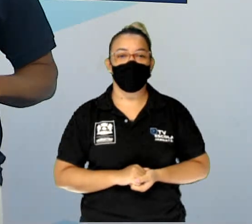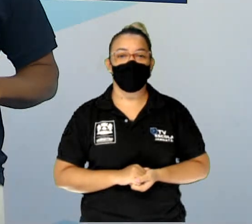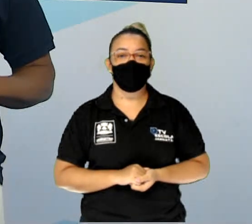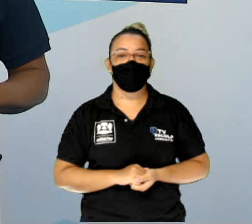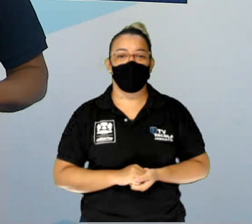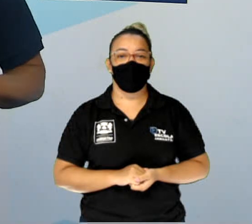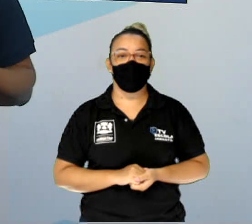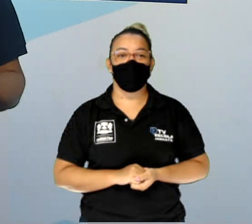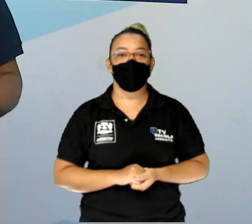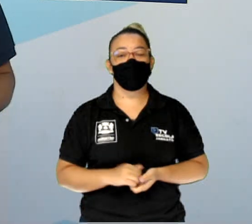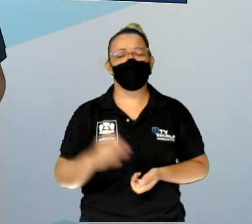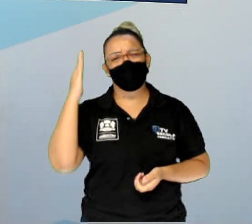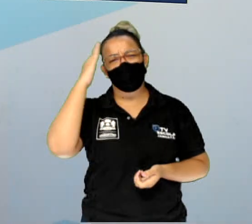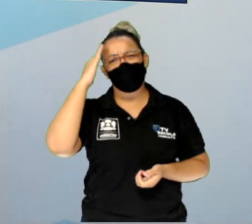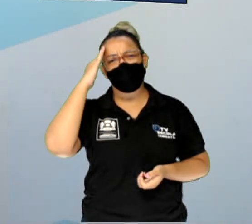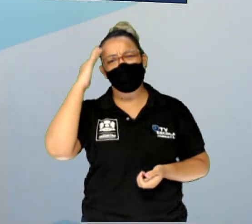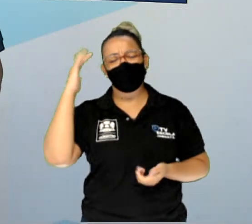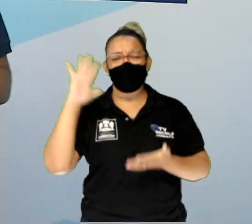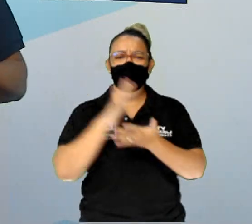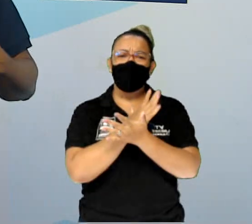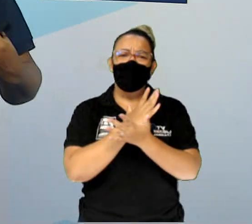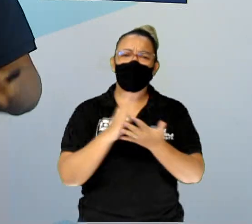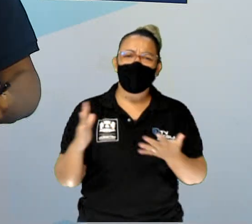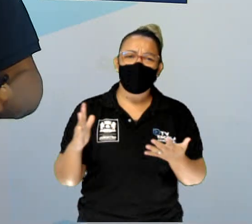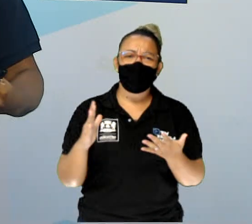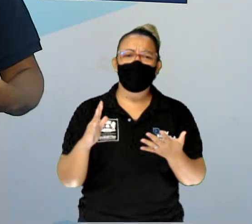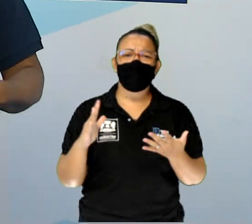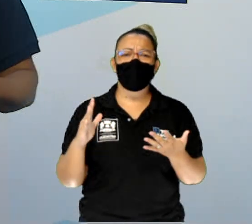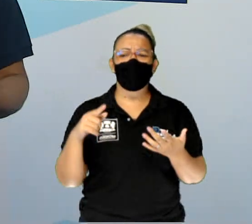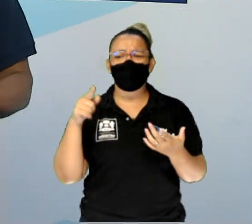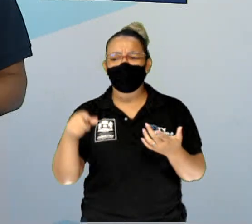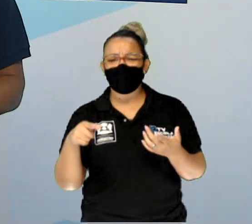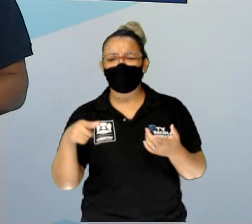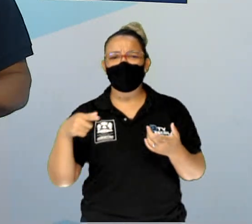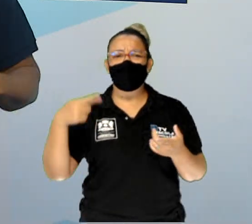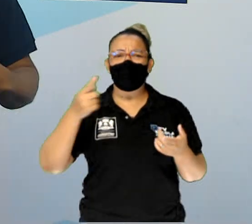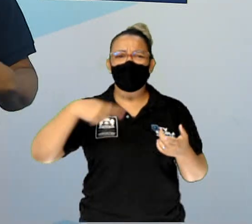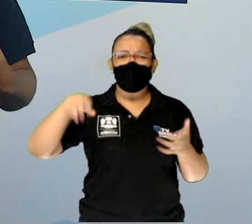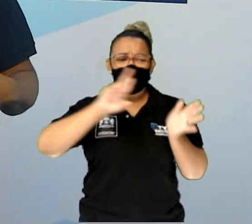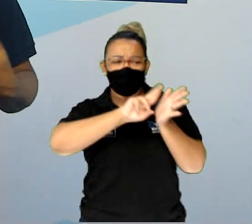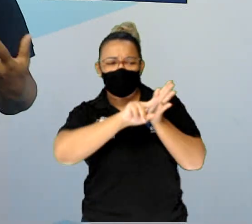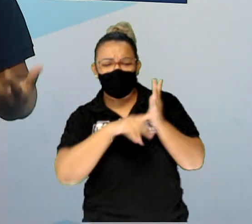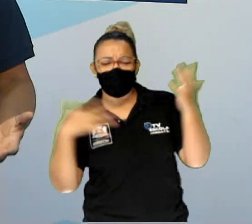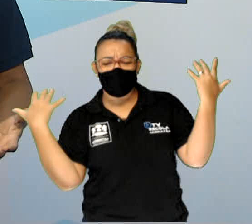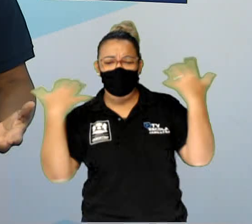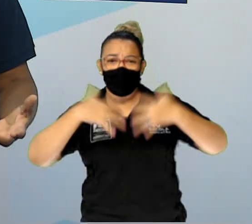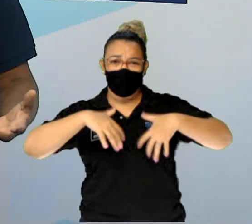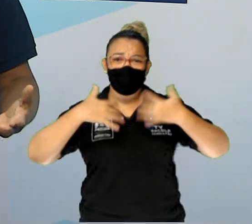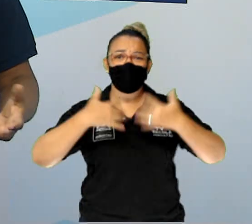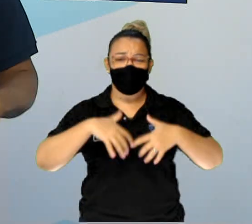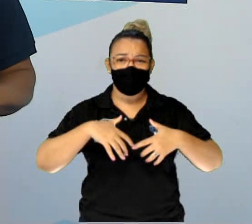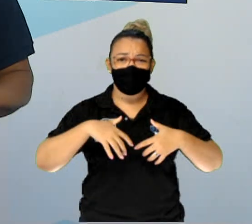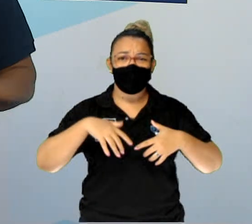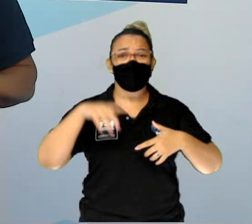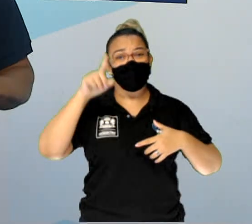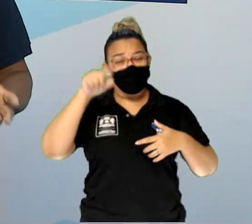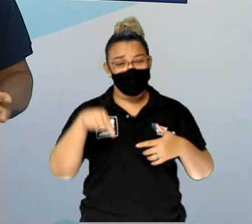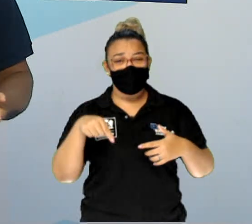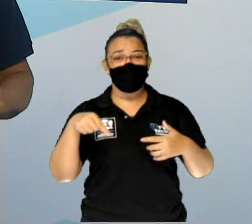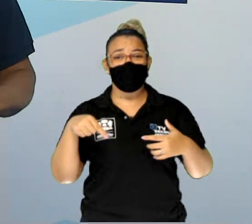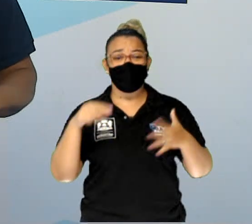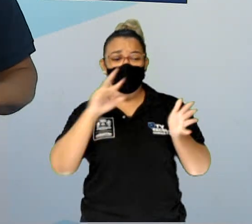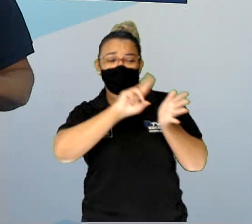Entendemos algumas coisas. Olha só. Quais as causas da escassez dos recursos naturais? Os recursos